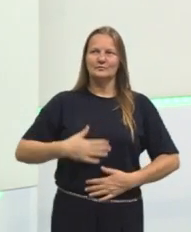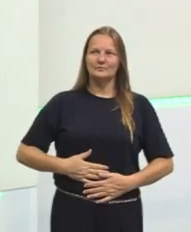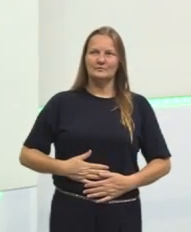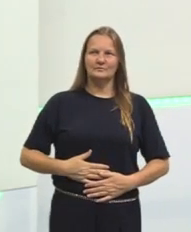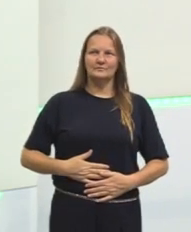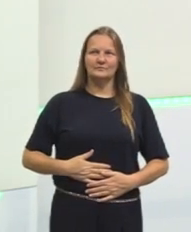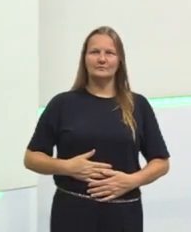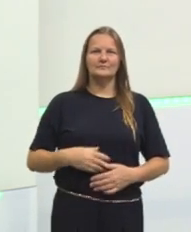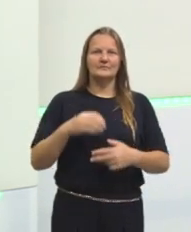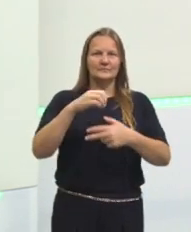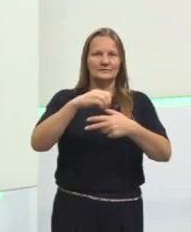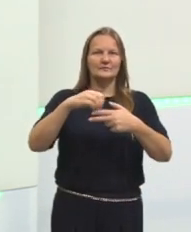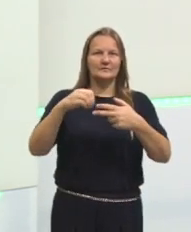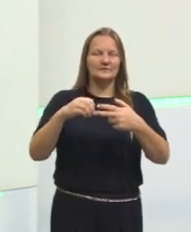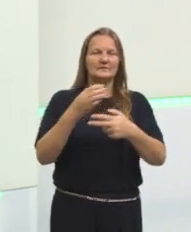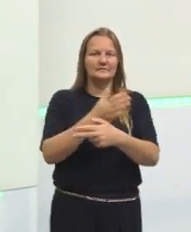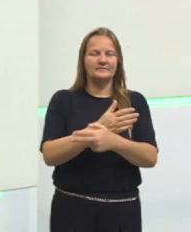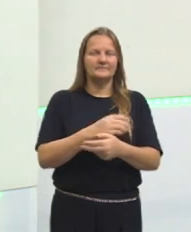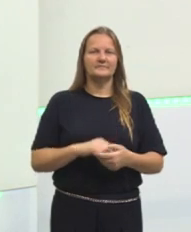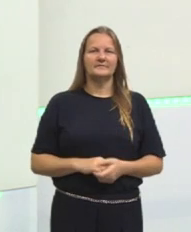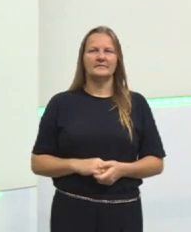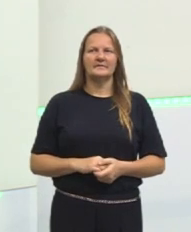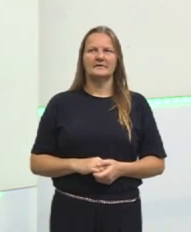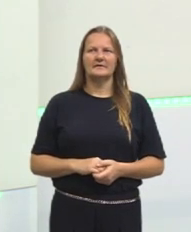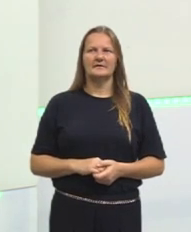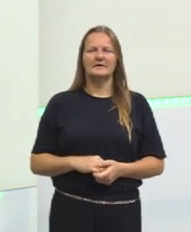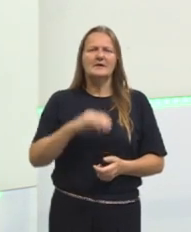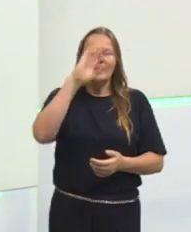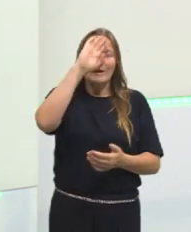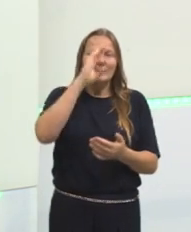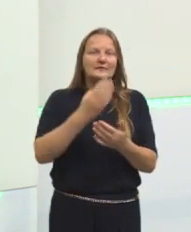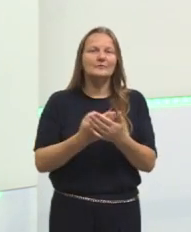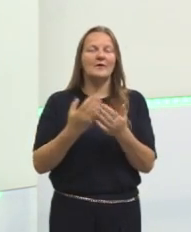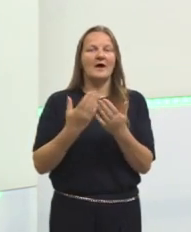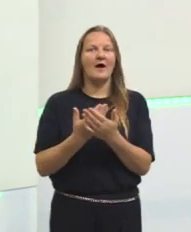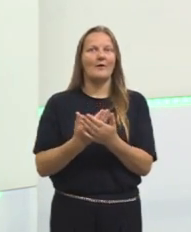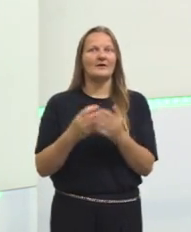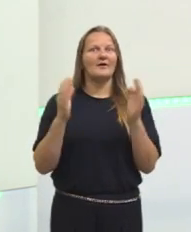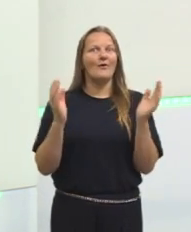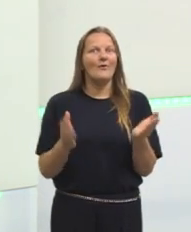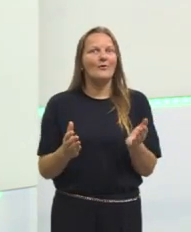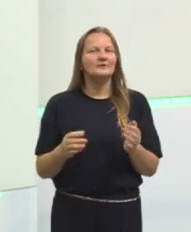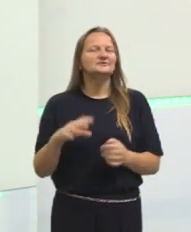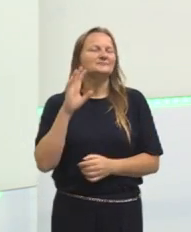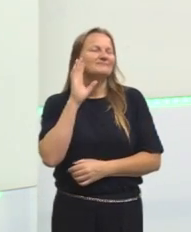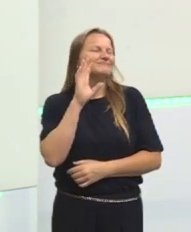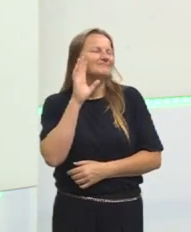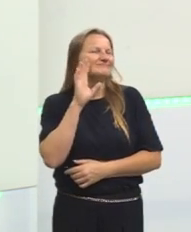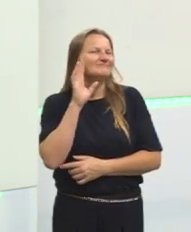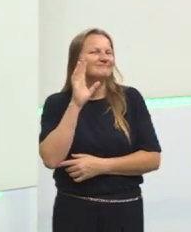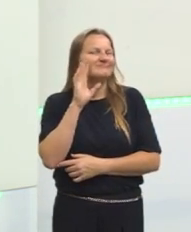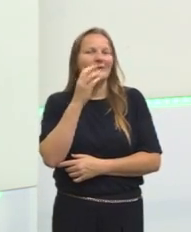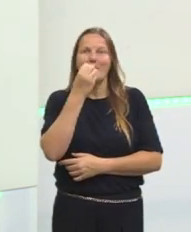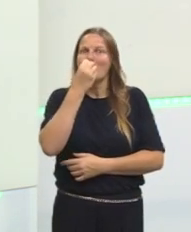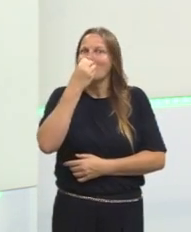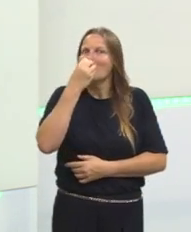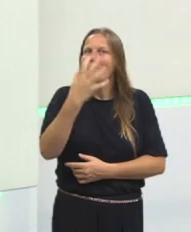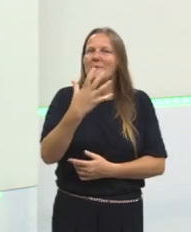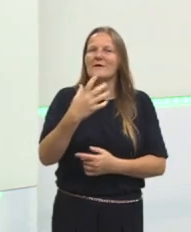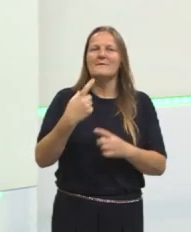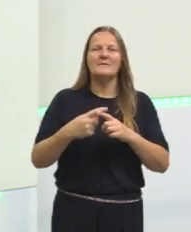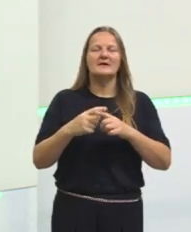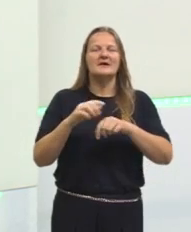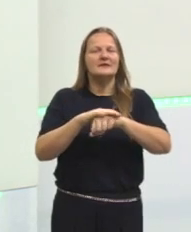do nosso projeto pré-ENEM. Acredito que a aula de hoje vai ser muito boa, uma vez que nós vamos estar